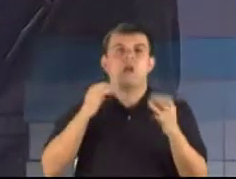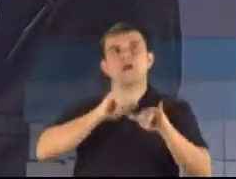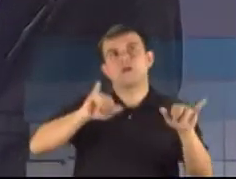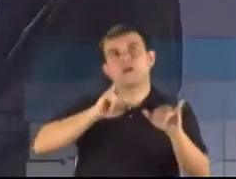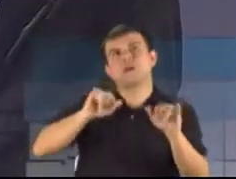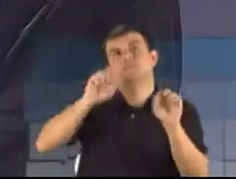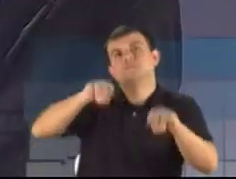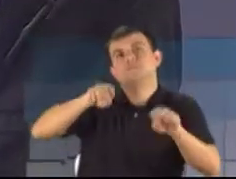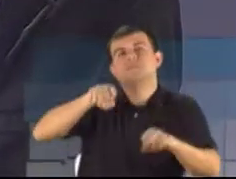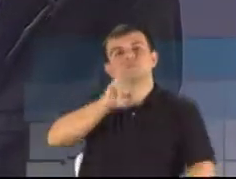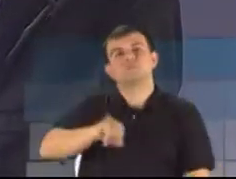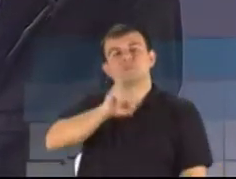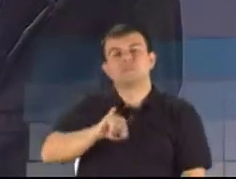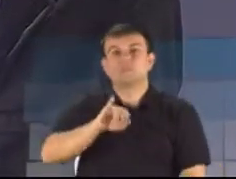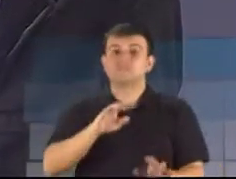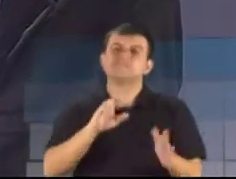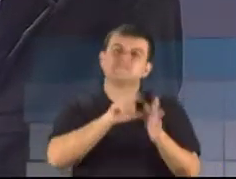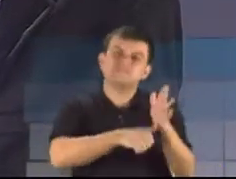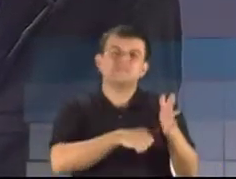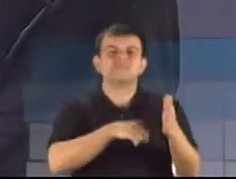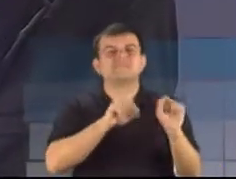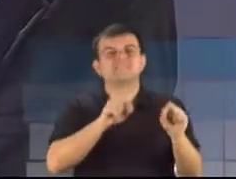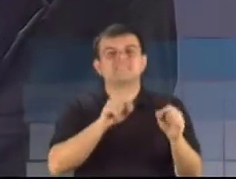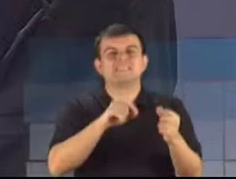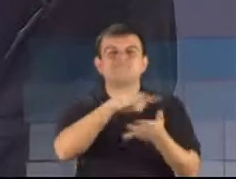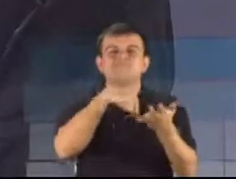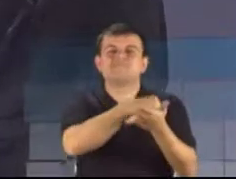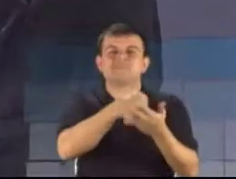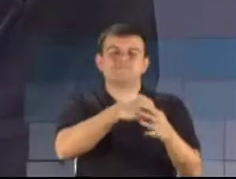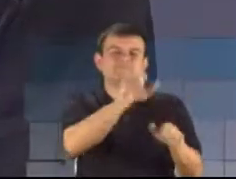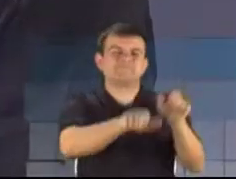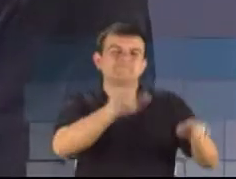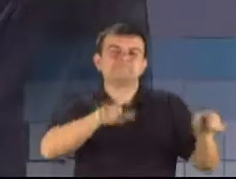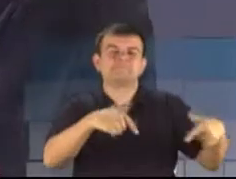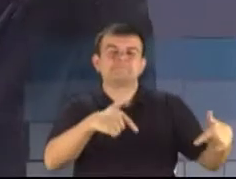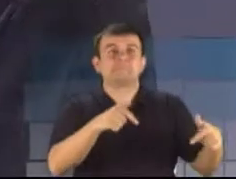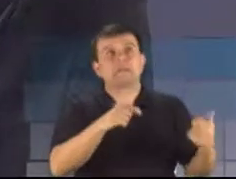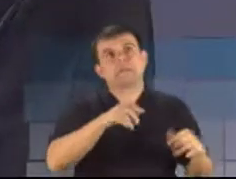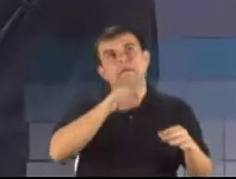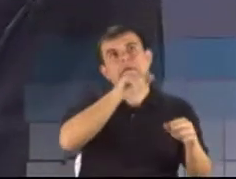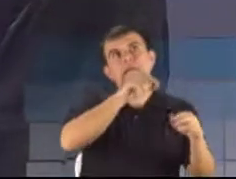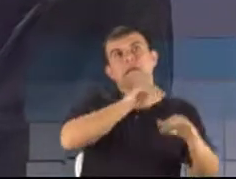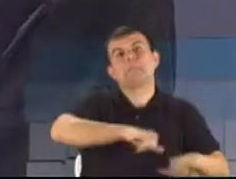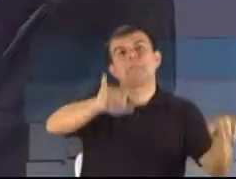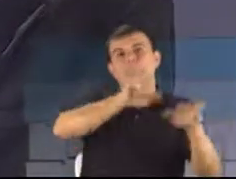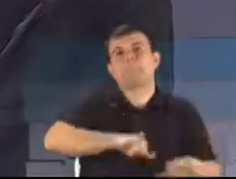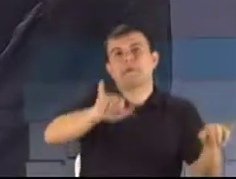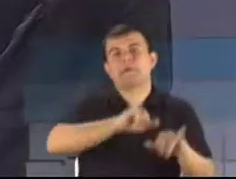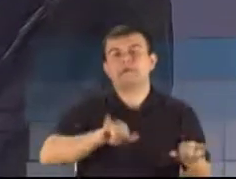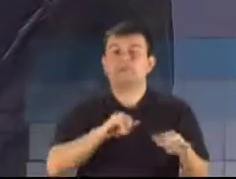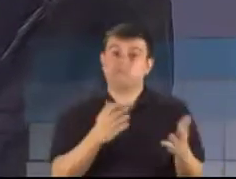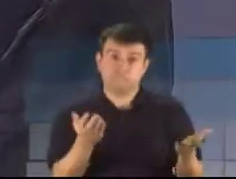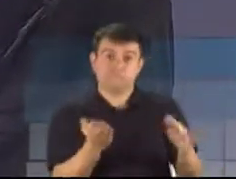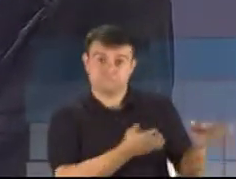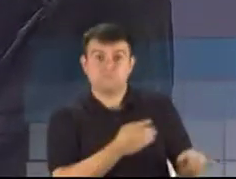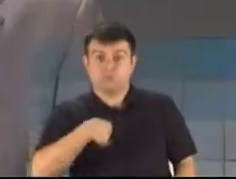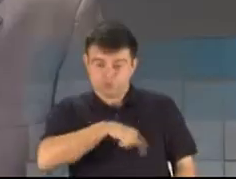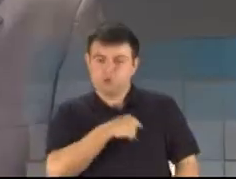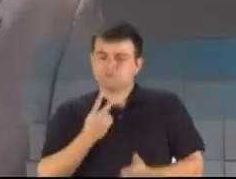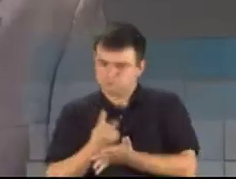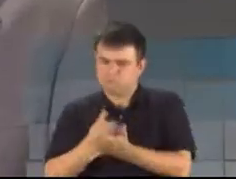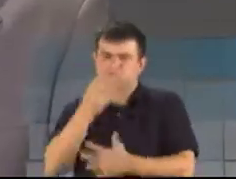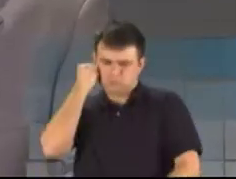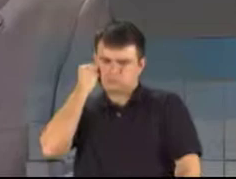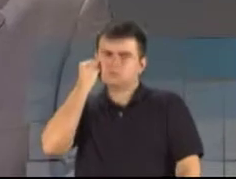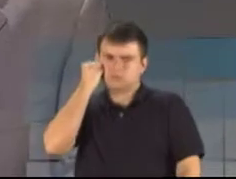a fazer campanha para a consulta popular. Então, fala uma coisa e faz outra. A consulta popular é muito importante, nós vamos manter... Tempo